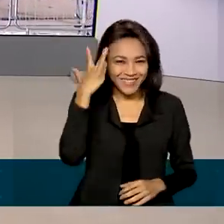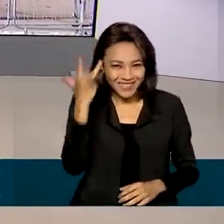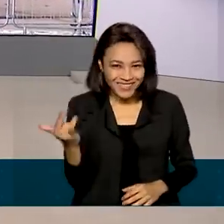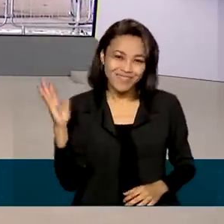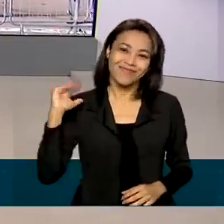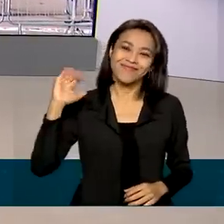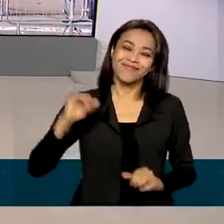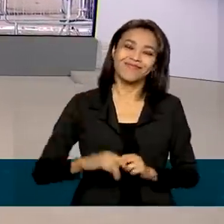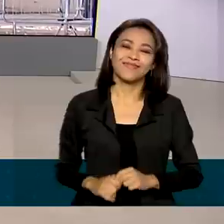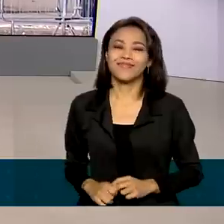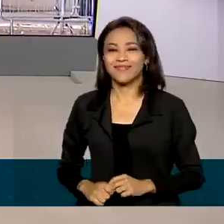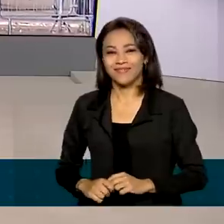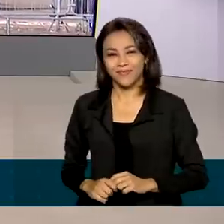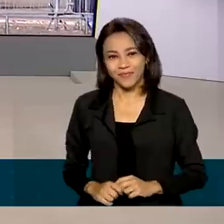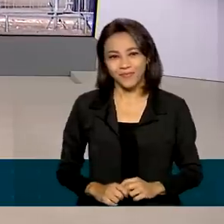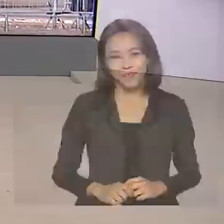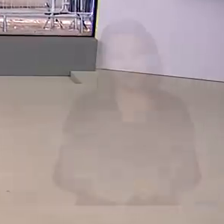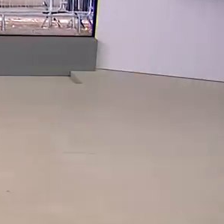amanhã. Tchau, tchau.